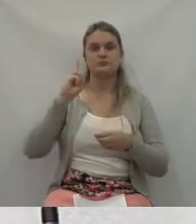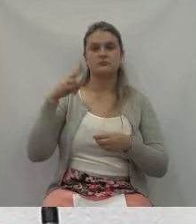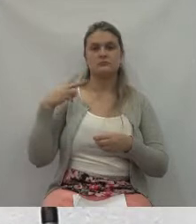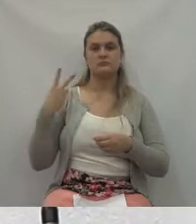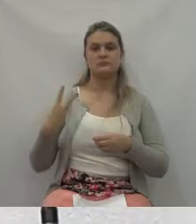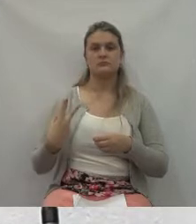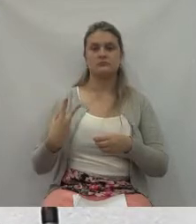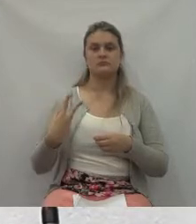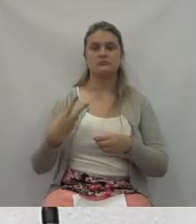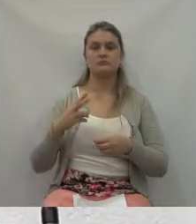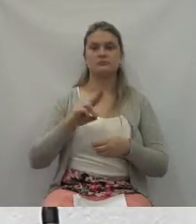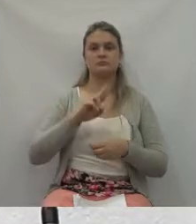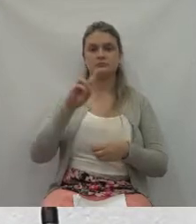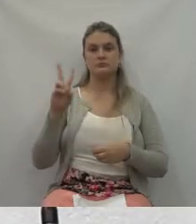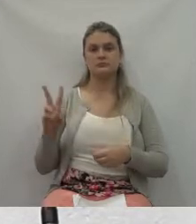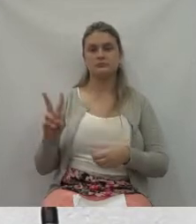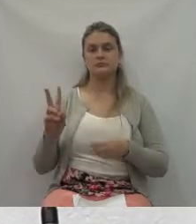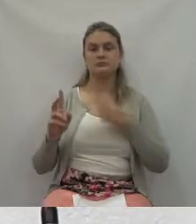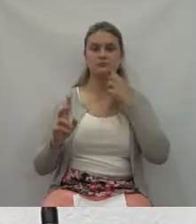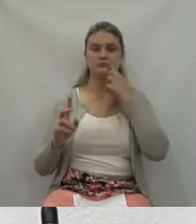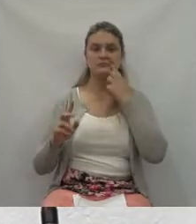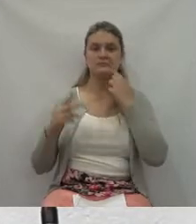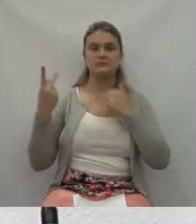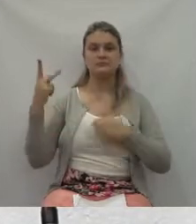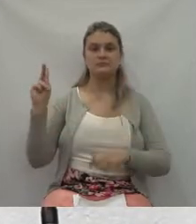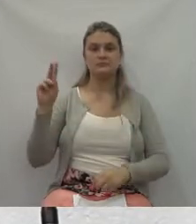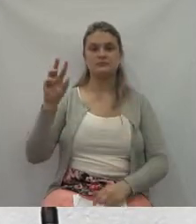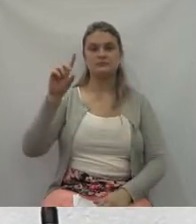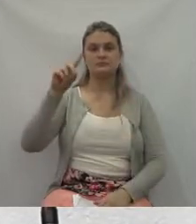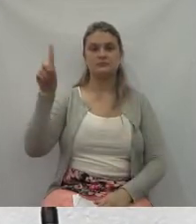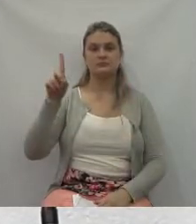Vitória, senhor Zilioto Daldin,